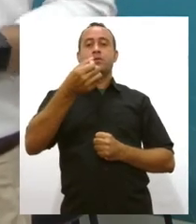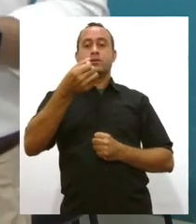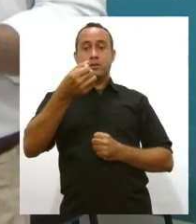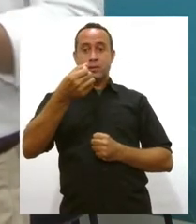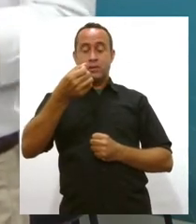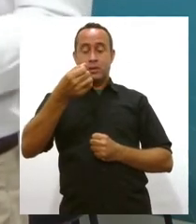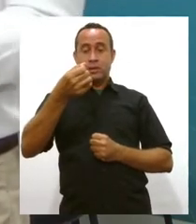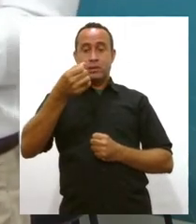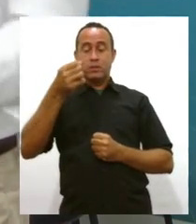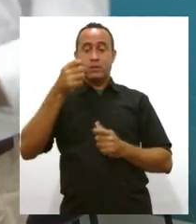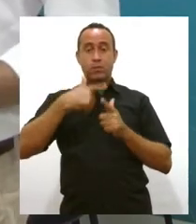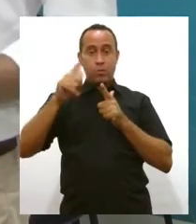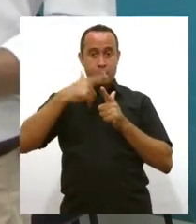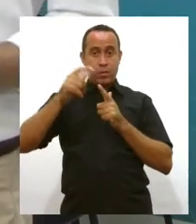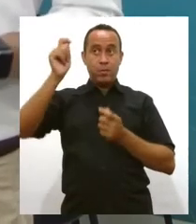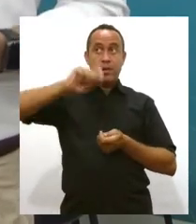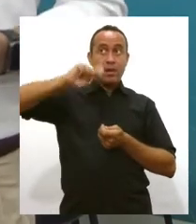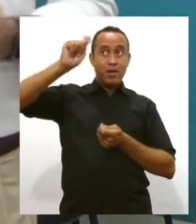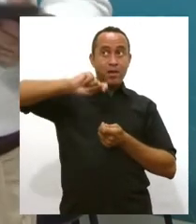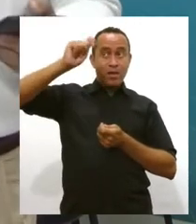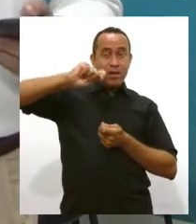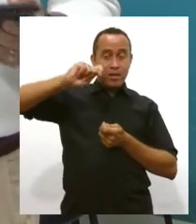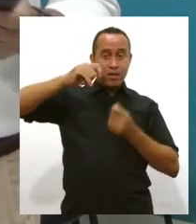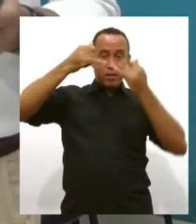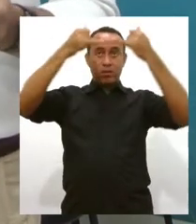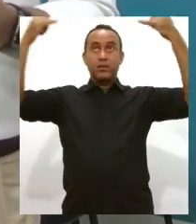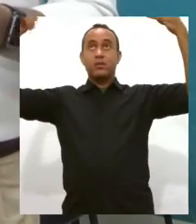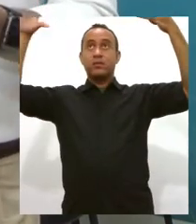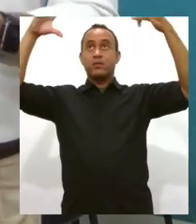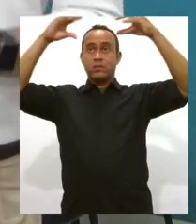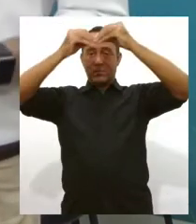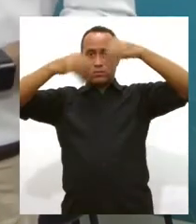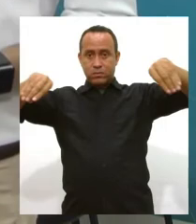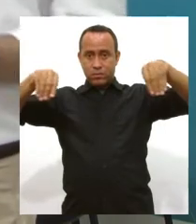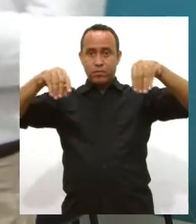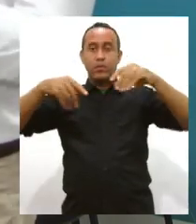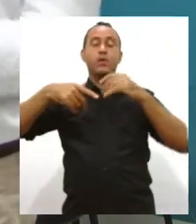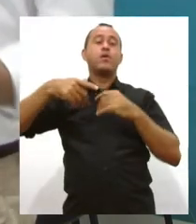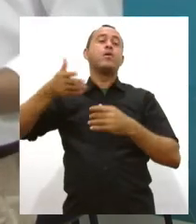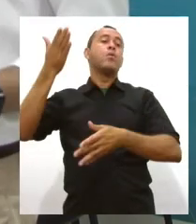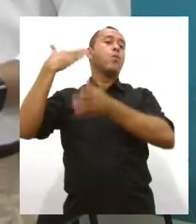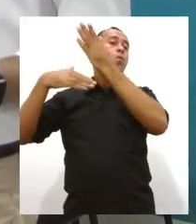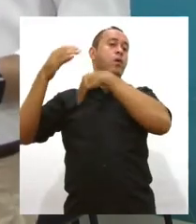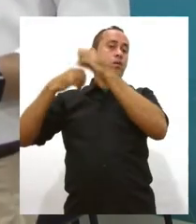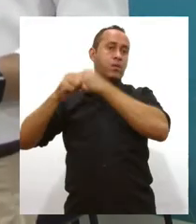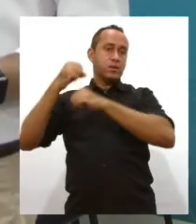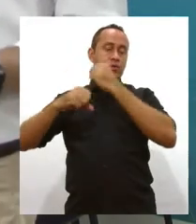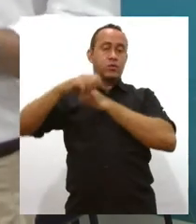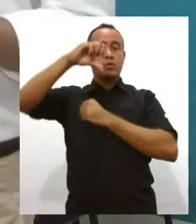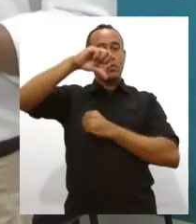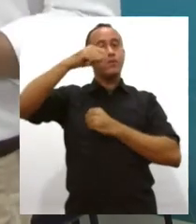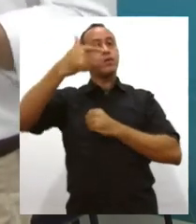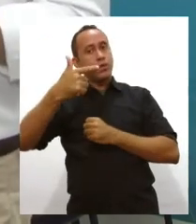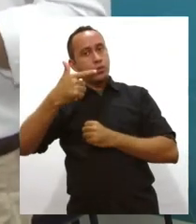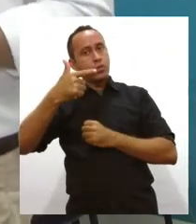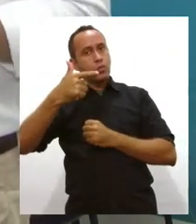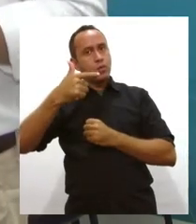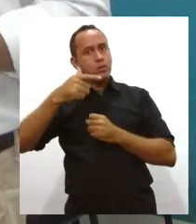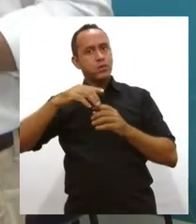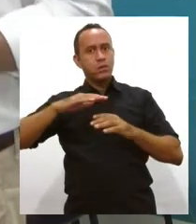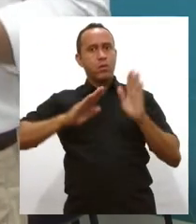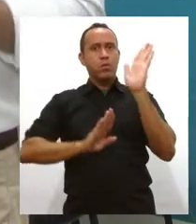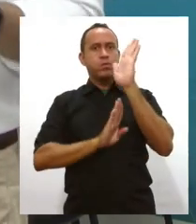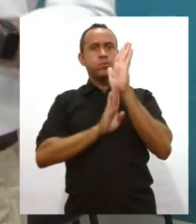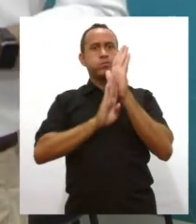ocorrências com pipa na rede, enquanto o ano passado, nós tivemos 92 o ano inteiro. Então, assim, é um aumento muito